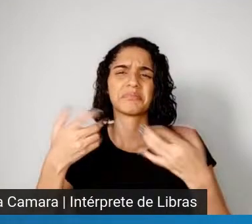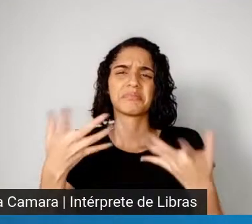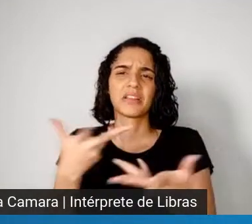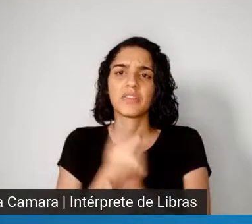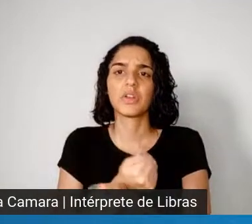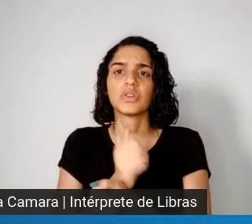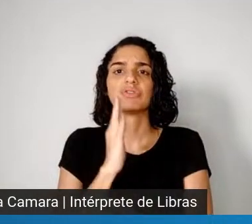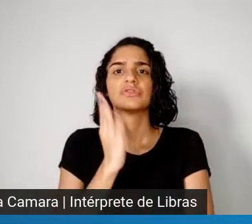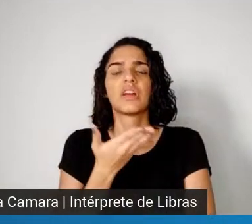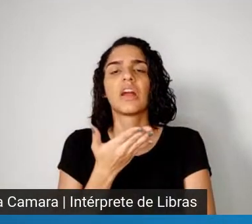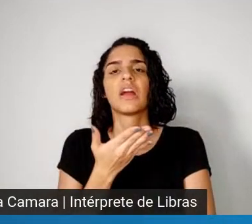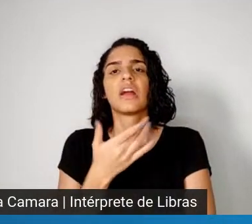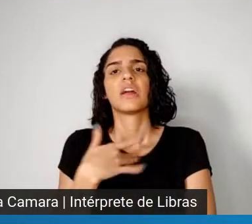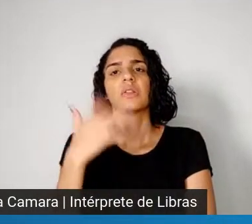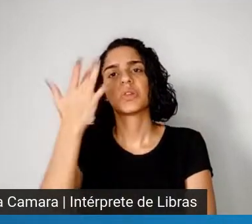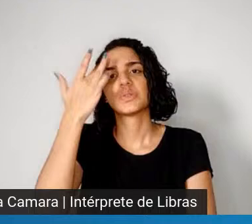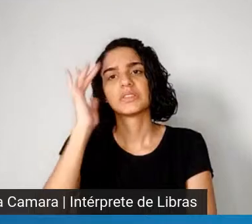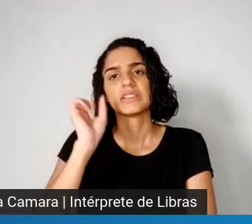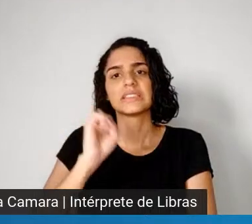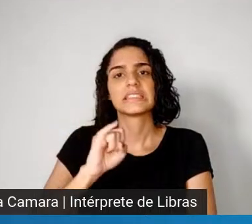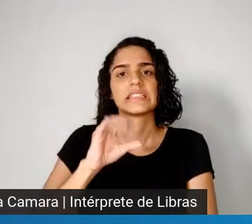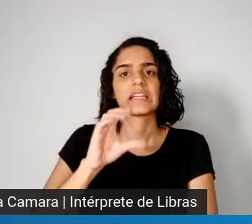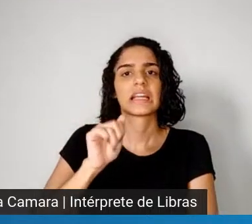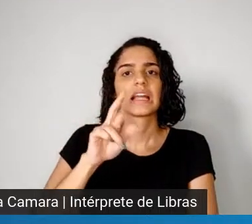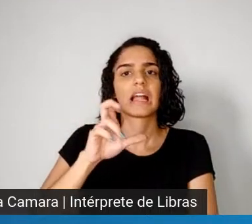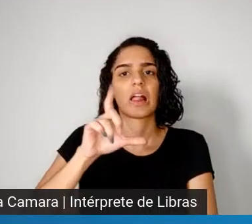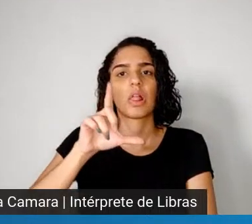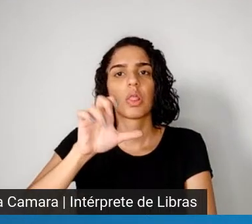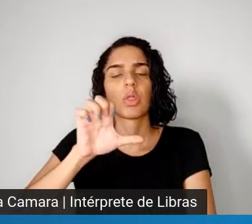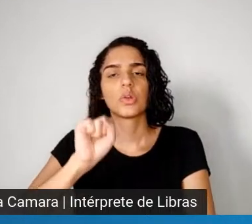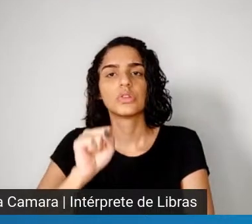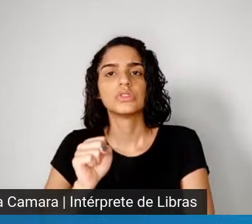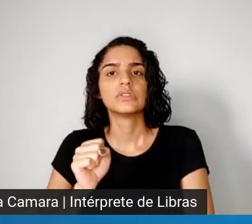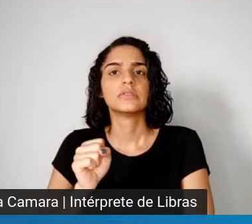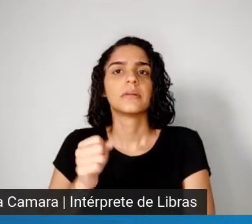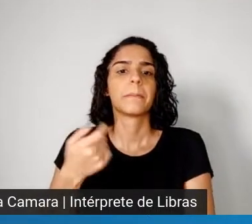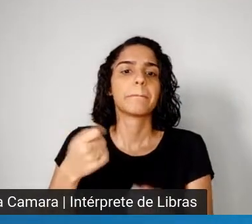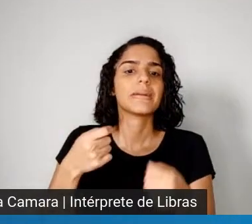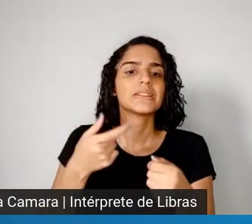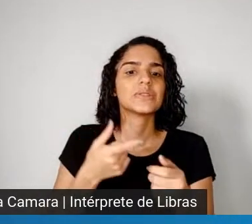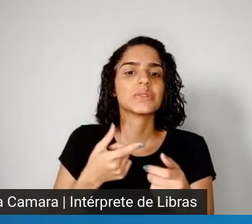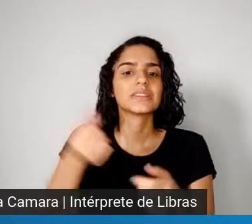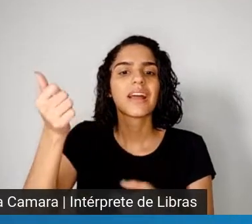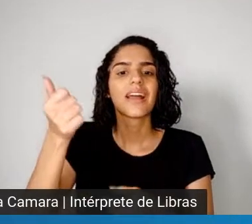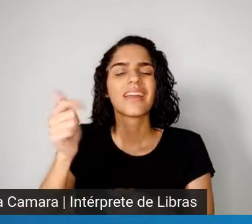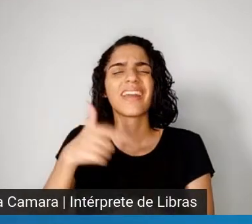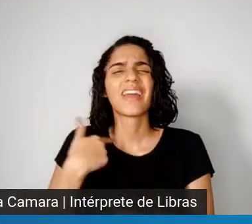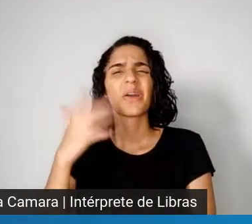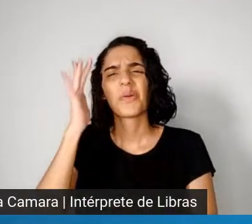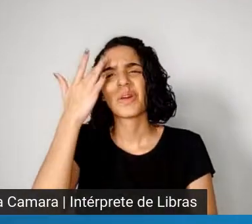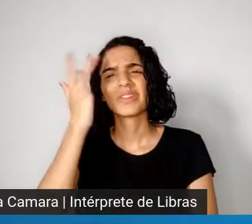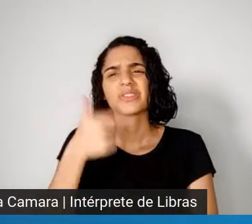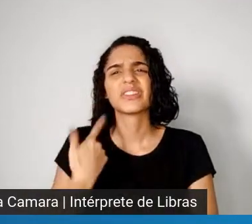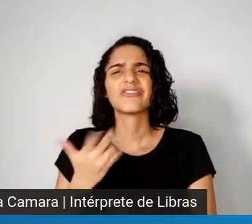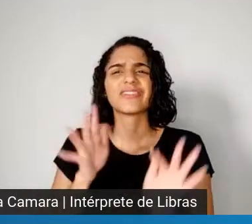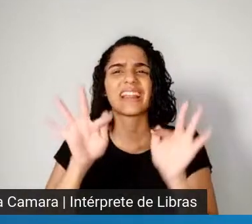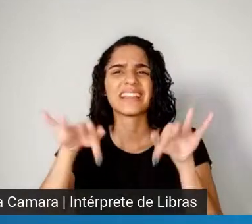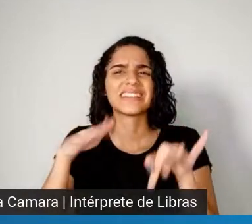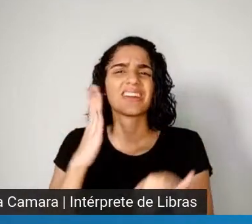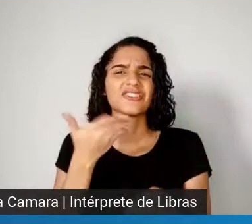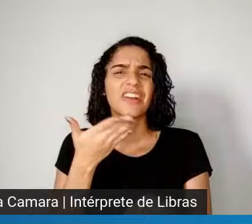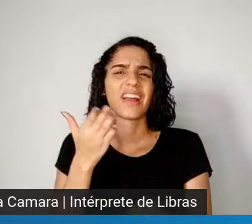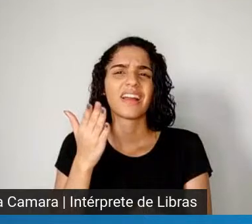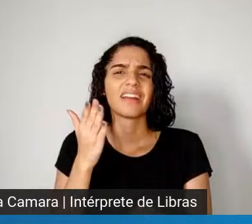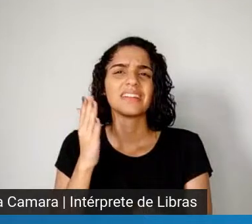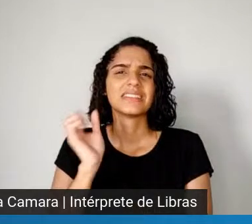debate, também não sei se o Carlos Gadelha teve que se ausentar, eu acho que a gente já pode terminando por aqui, né? Não